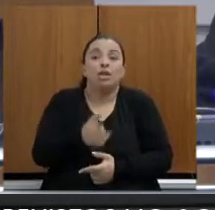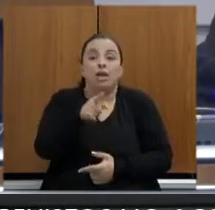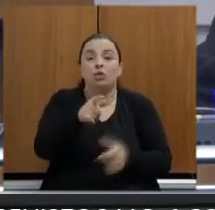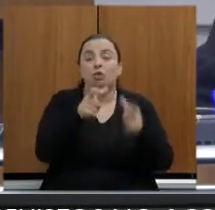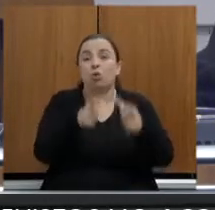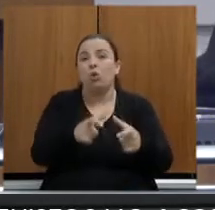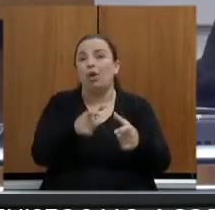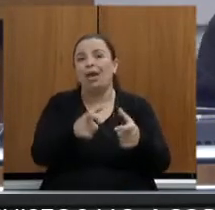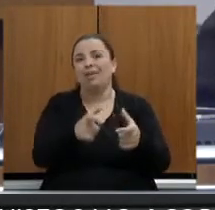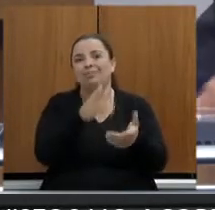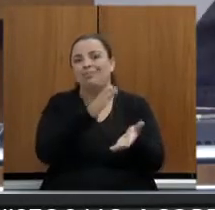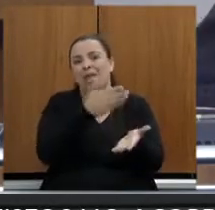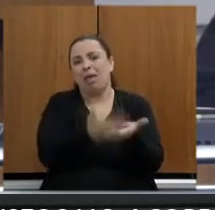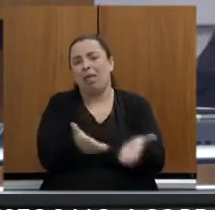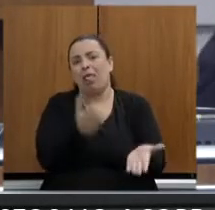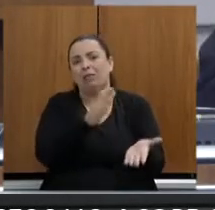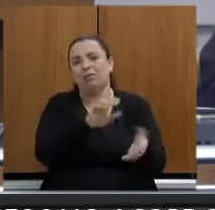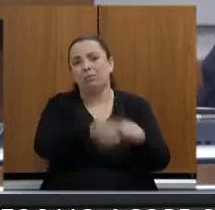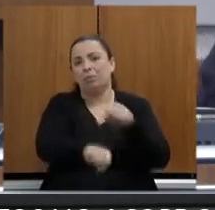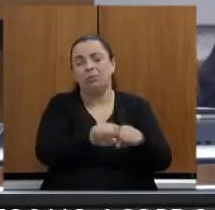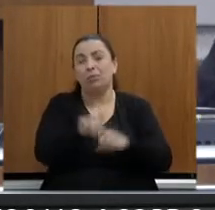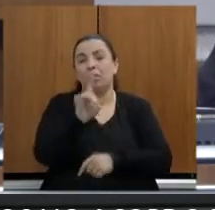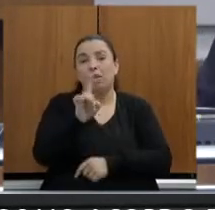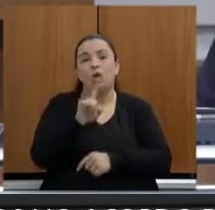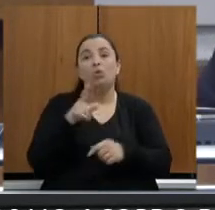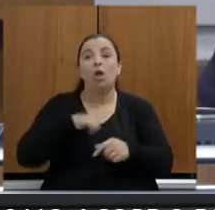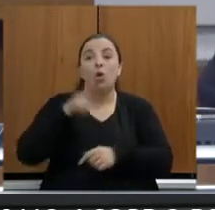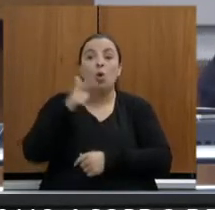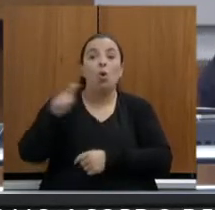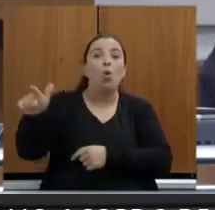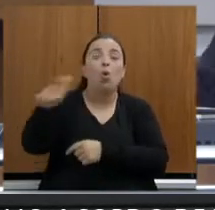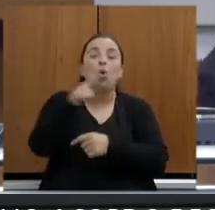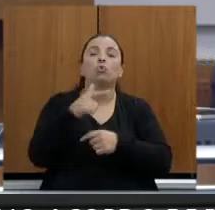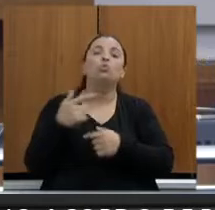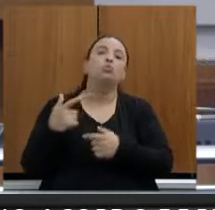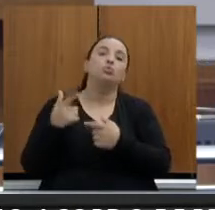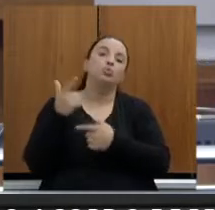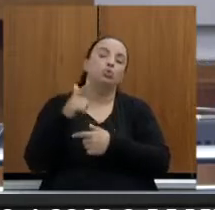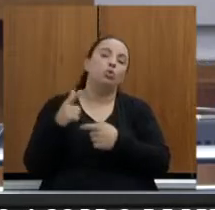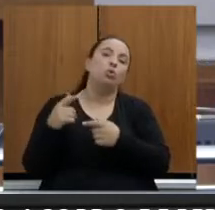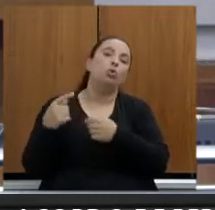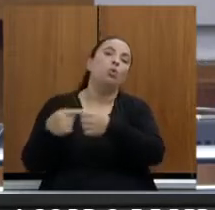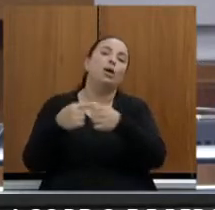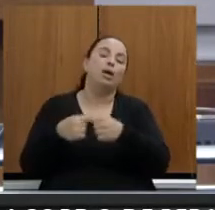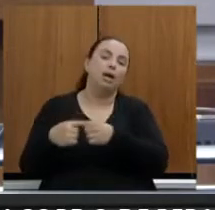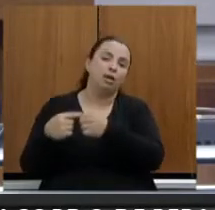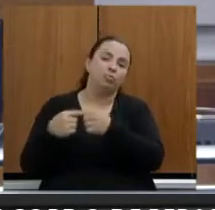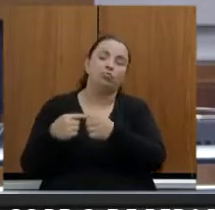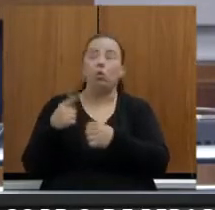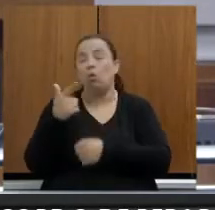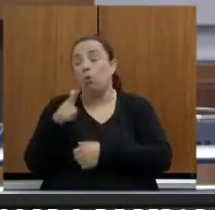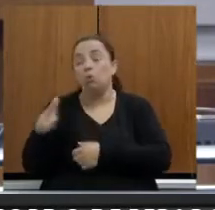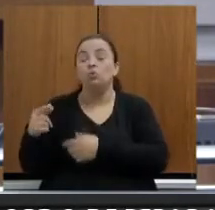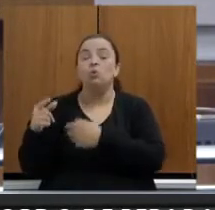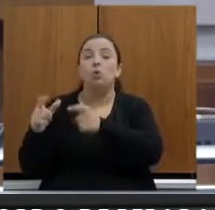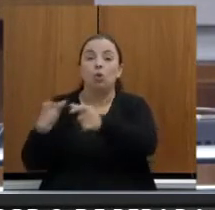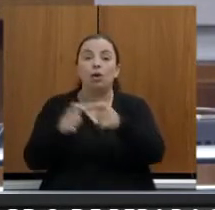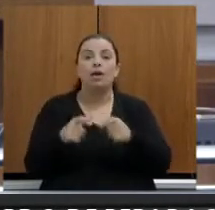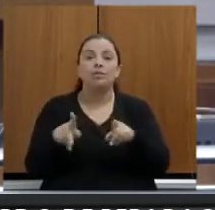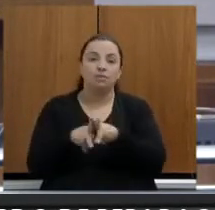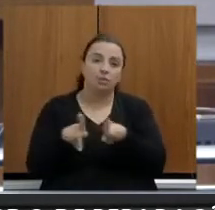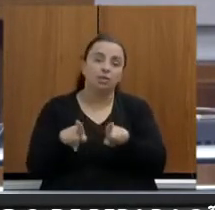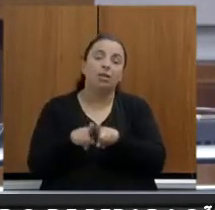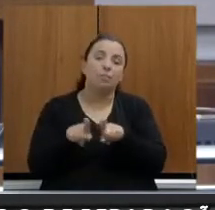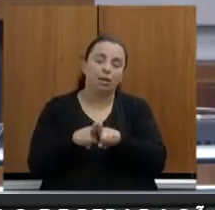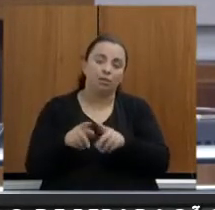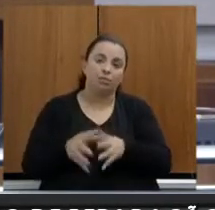Então, acho que é isso que precisamos distinguir, porque é natural que, por vezes, os atingidos e os municípios atingidos